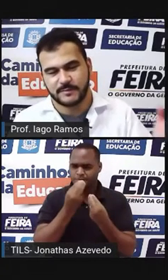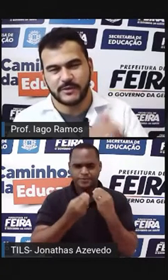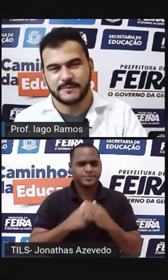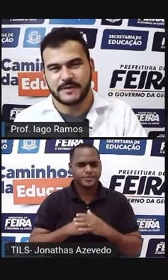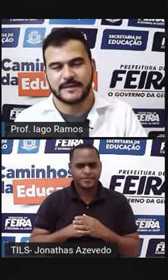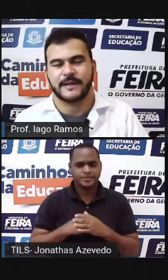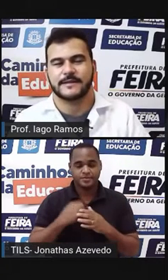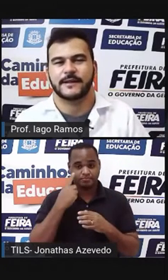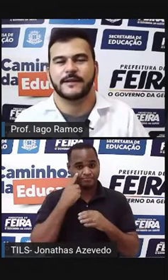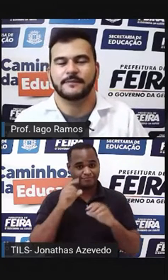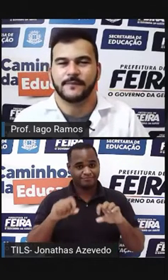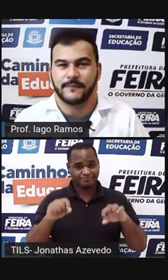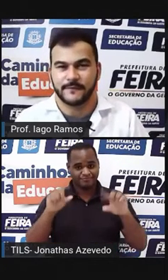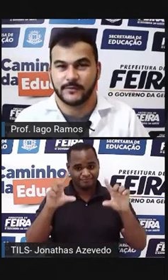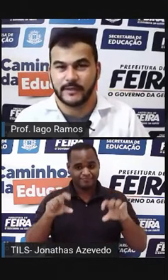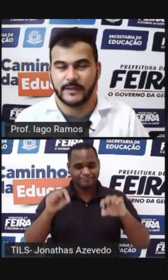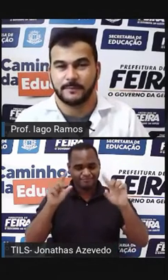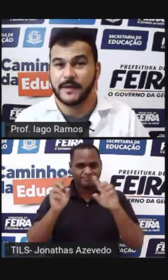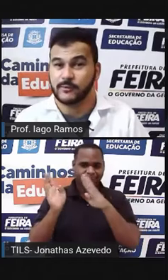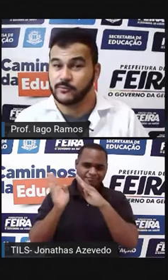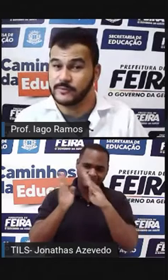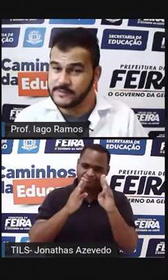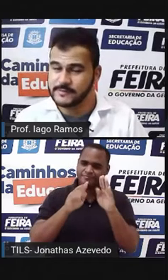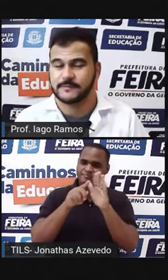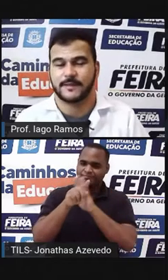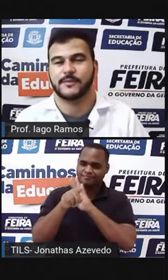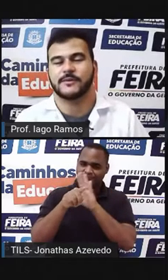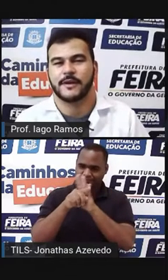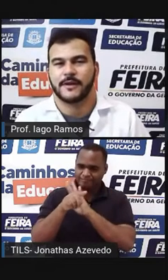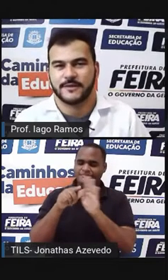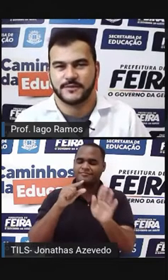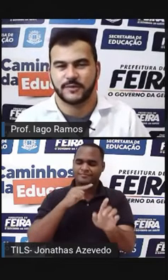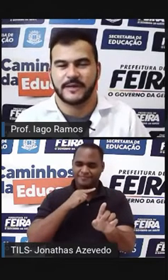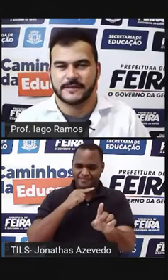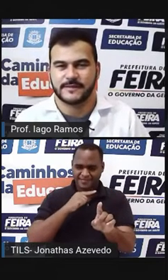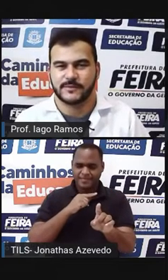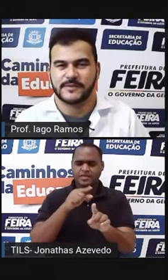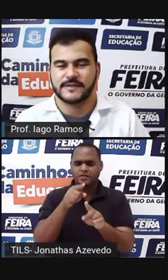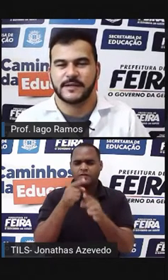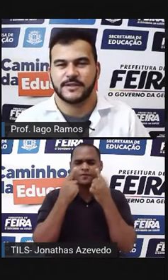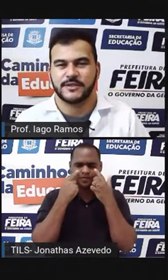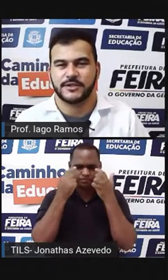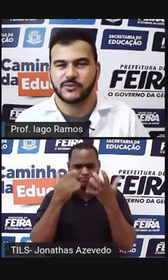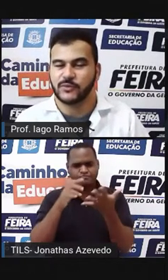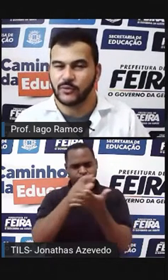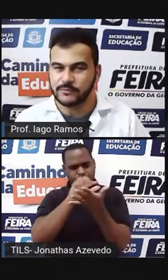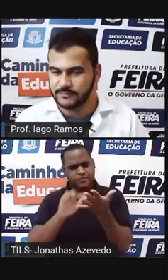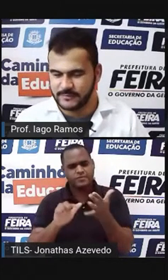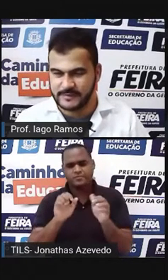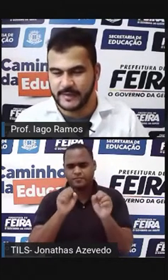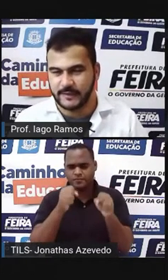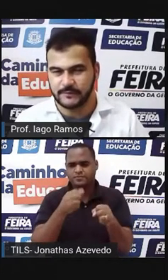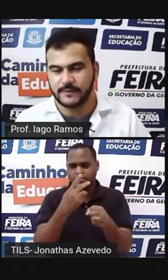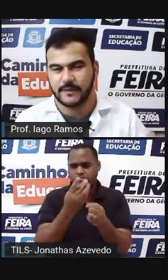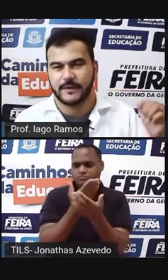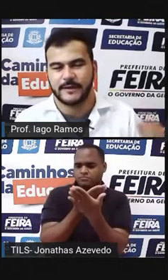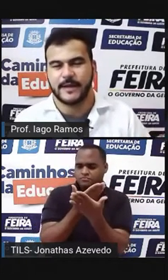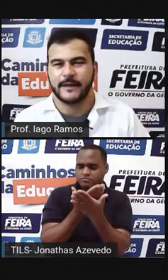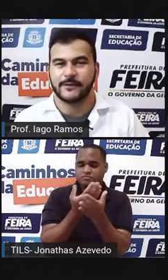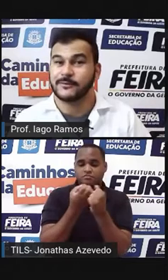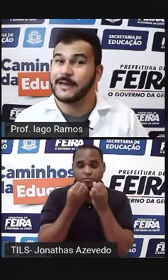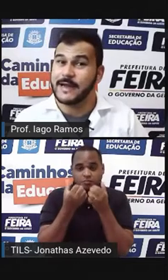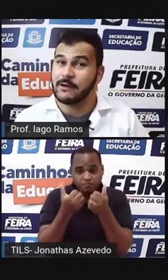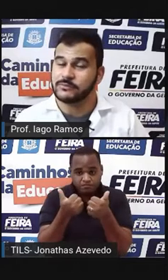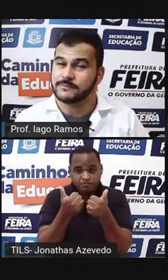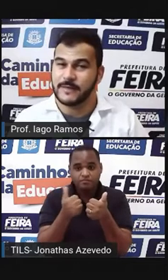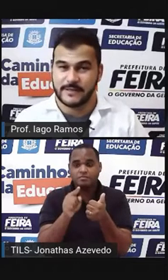Nas próximas telas aí vão ter perguntas, tá bom? Sobre essas coisas que a gente estudou, certo? E